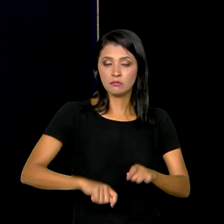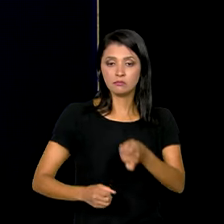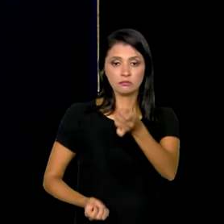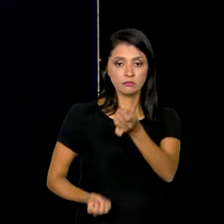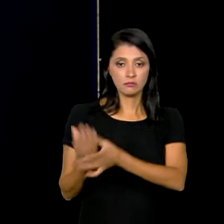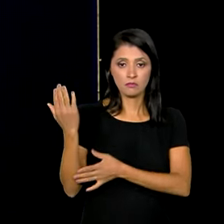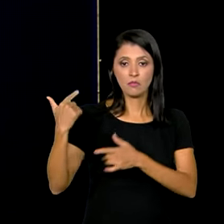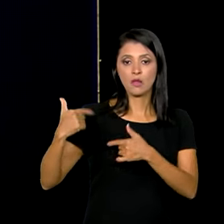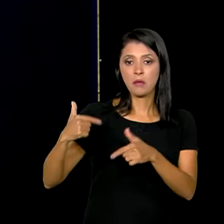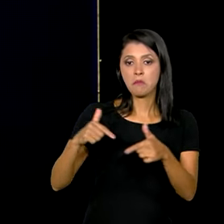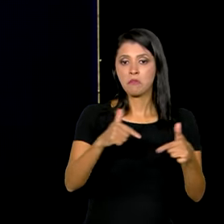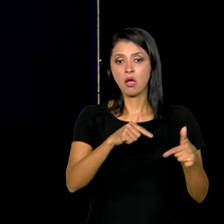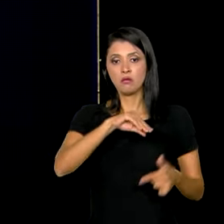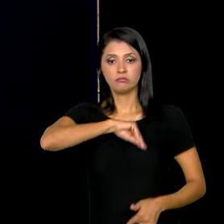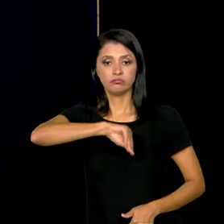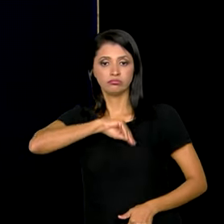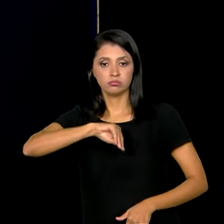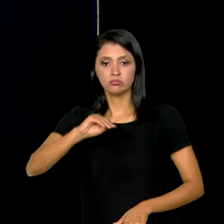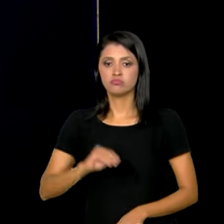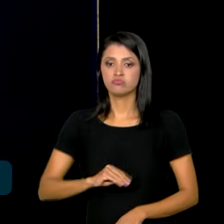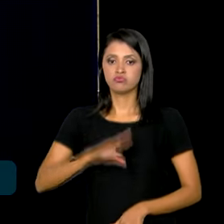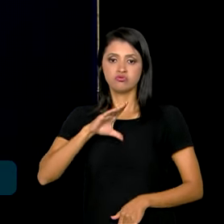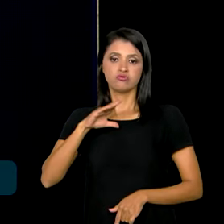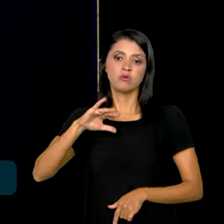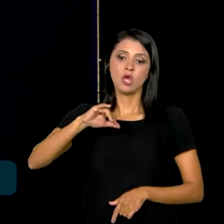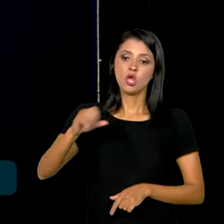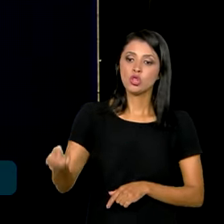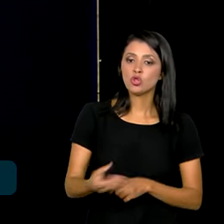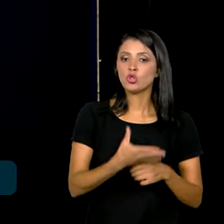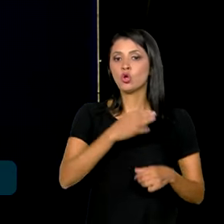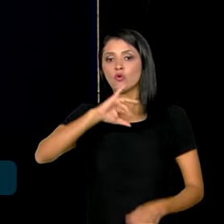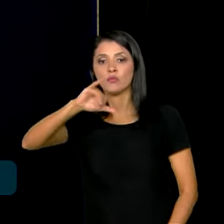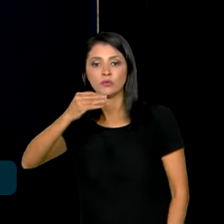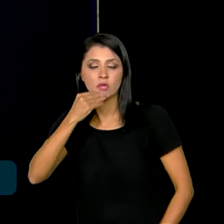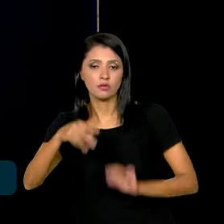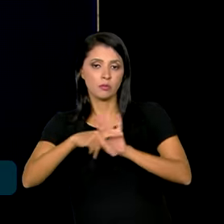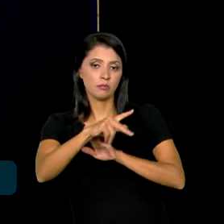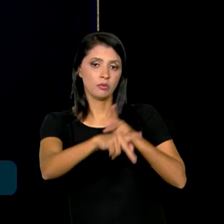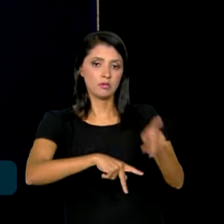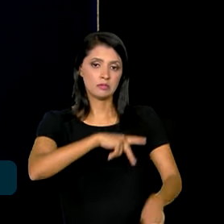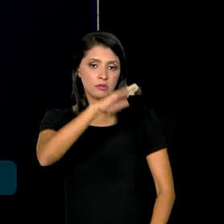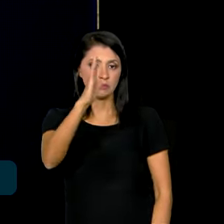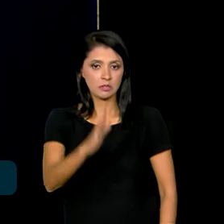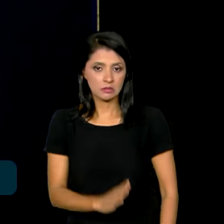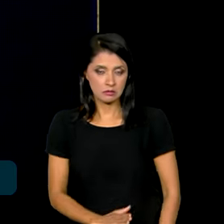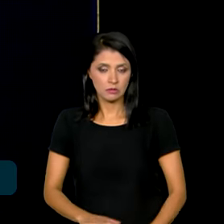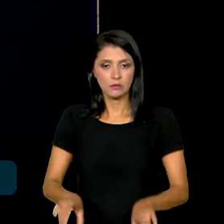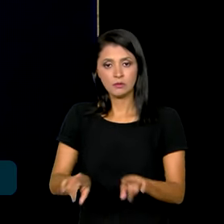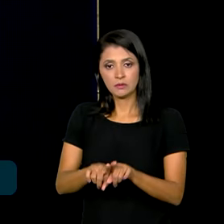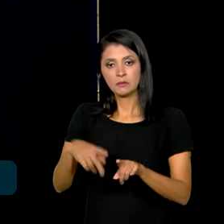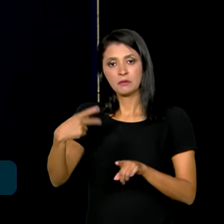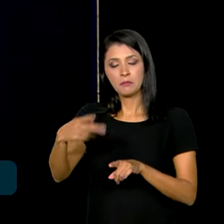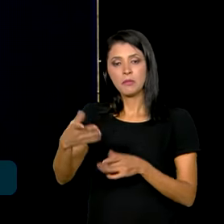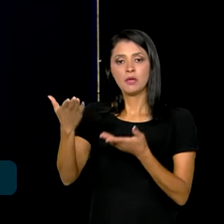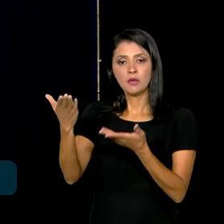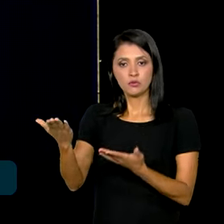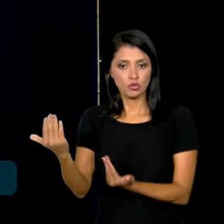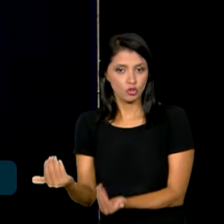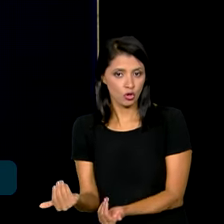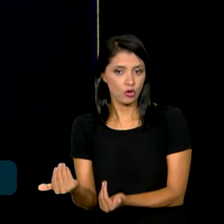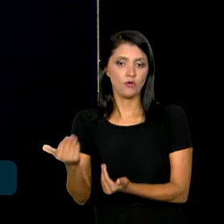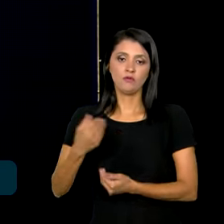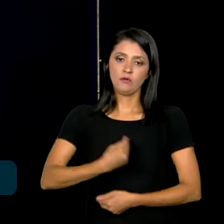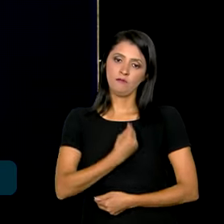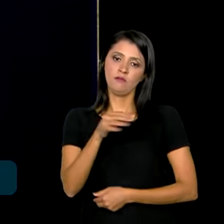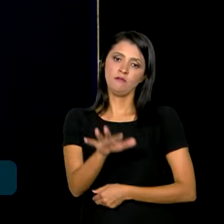geração de empregos e de renda, abrindo novas oportunidades para a população brasileira, especialmente para os jovens que